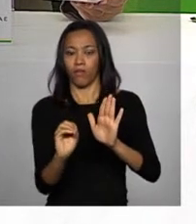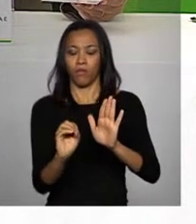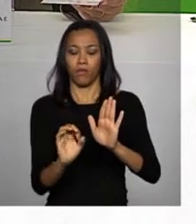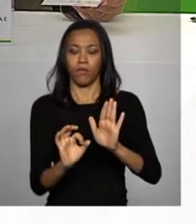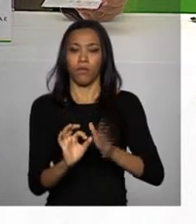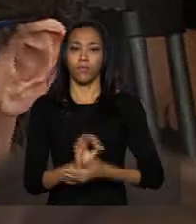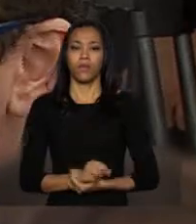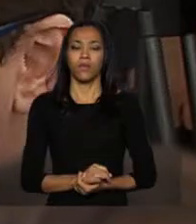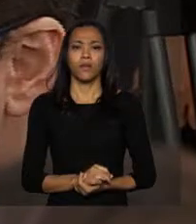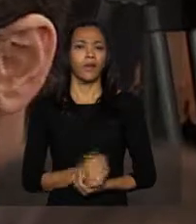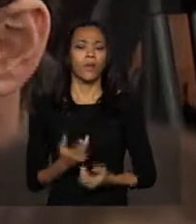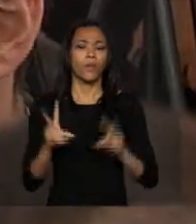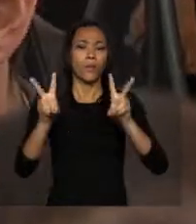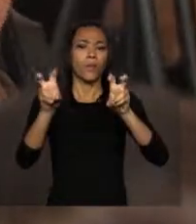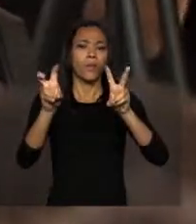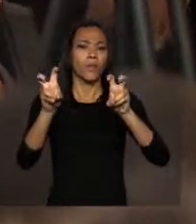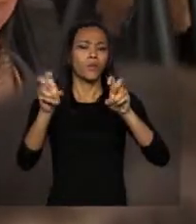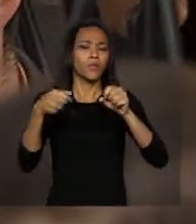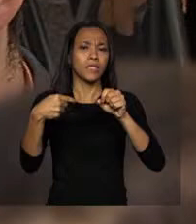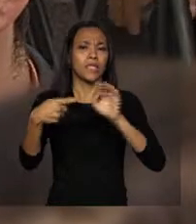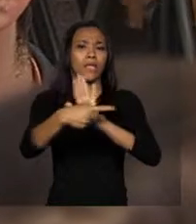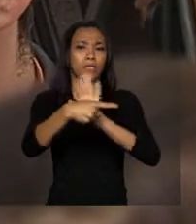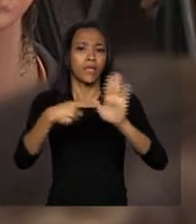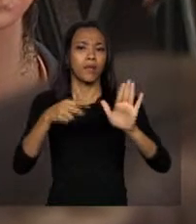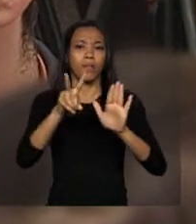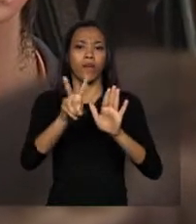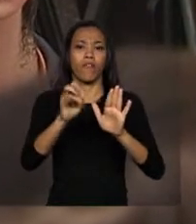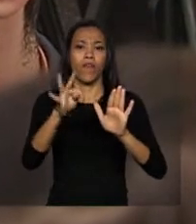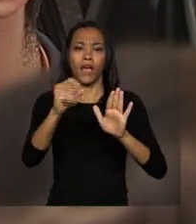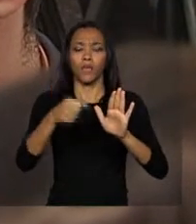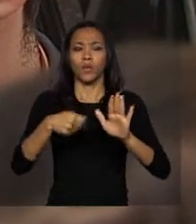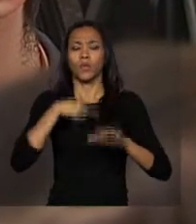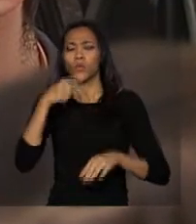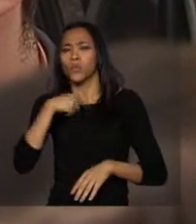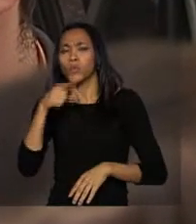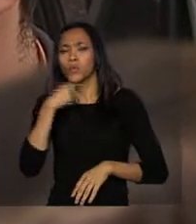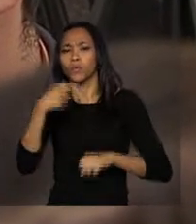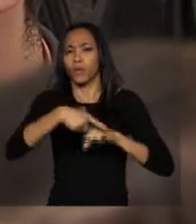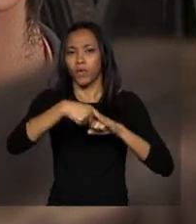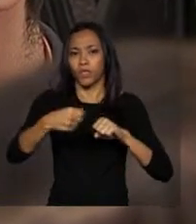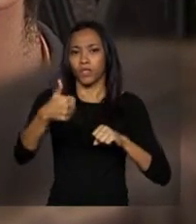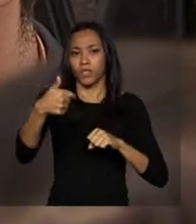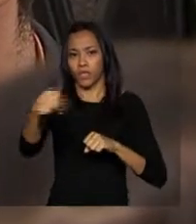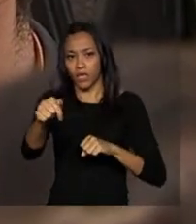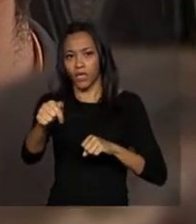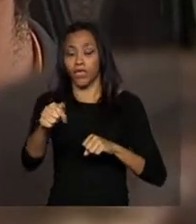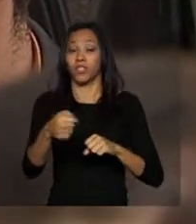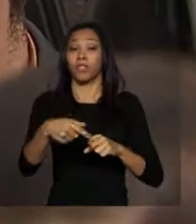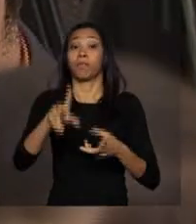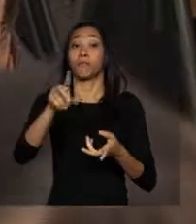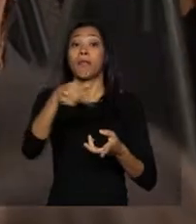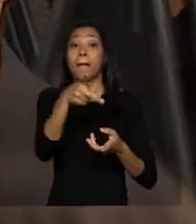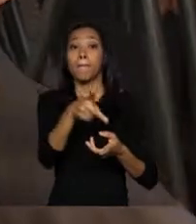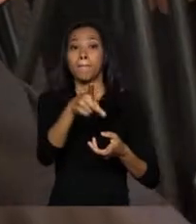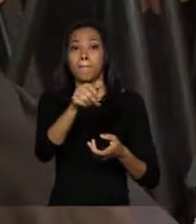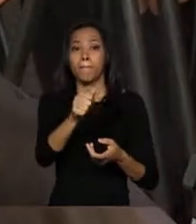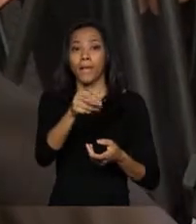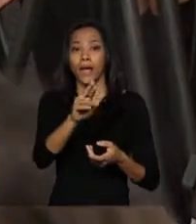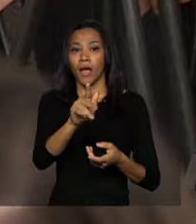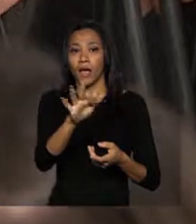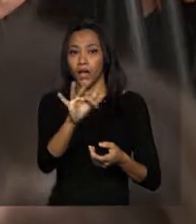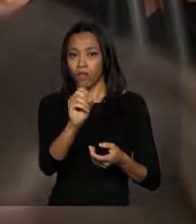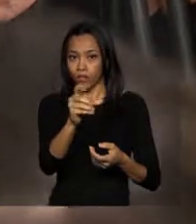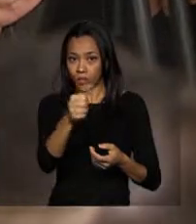Perfeito. Em relação aos vetos, eu também tenho uma dúvida em relação ao artigo 17, parágrafo 10, que trata da anistia.